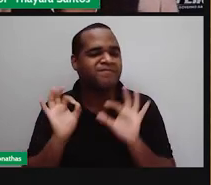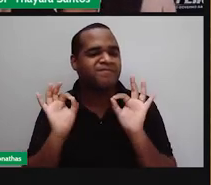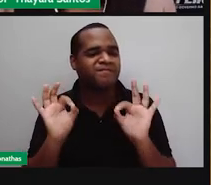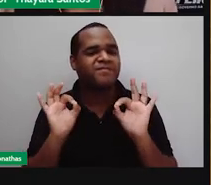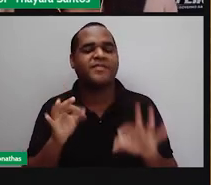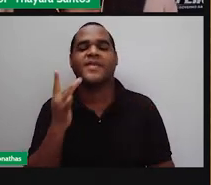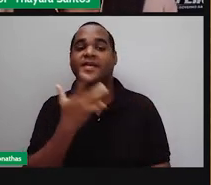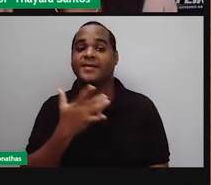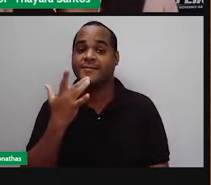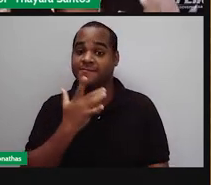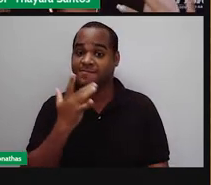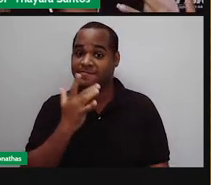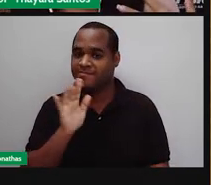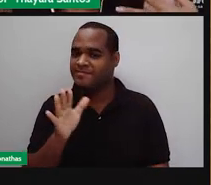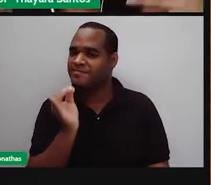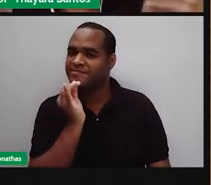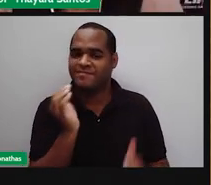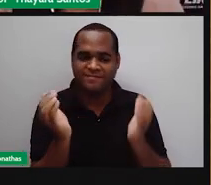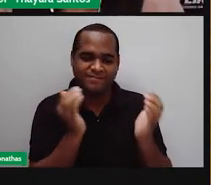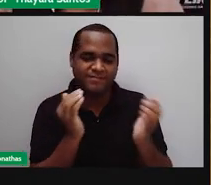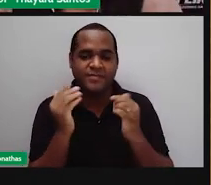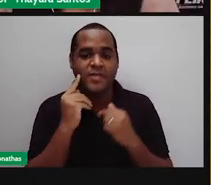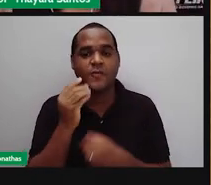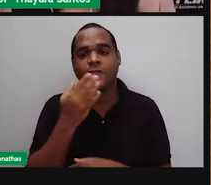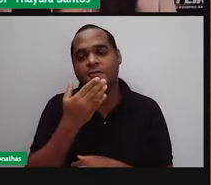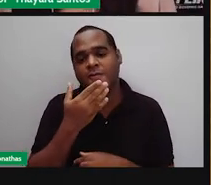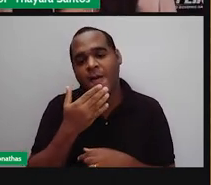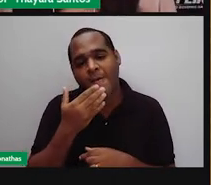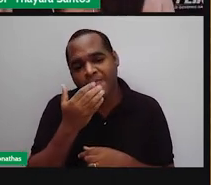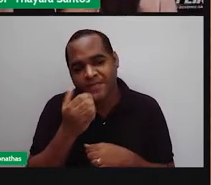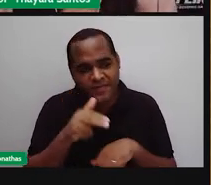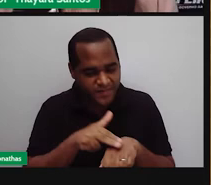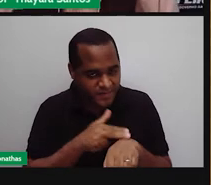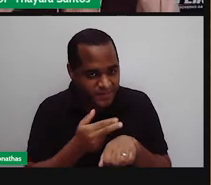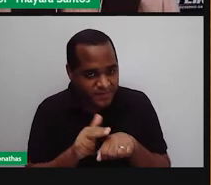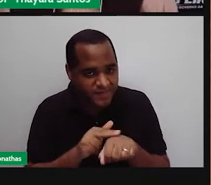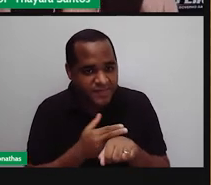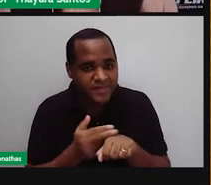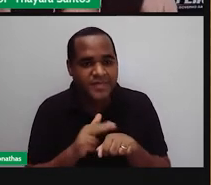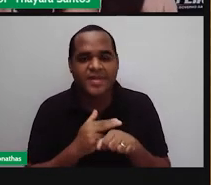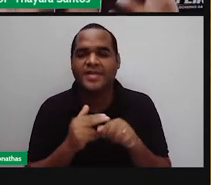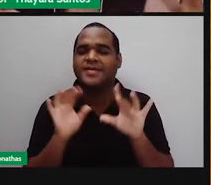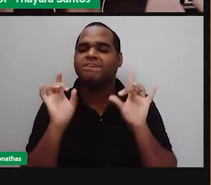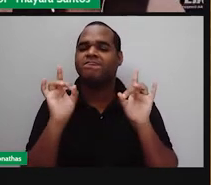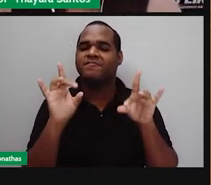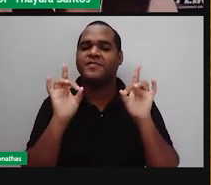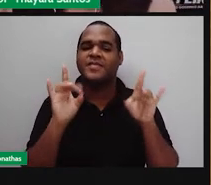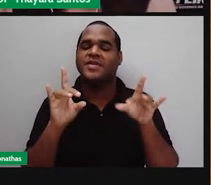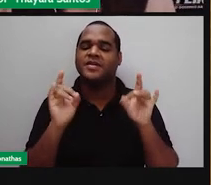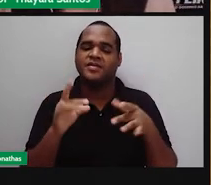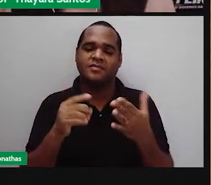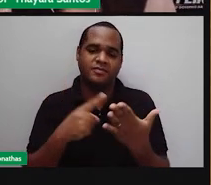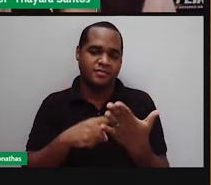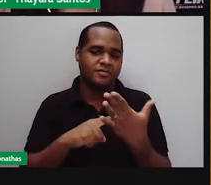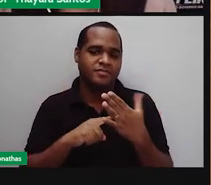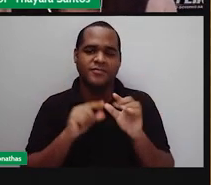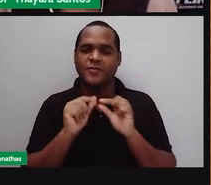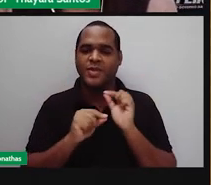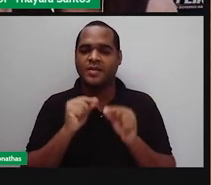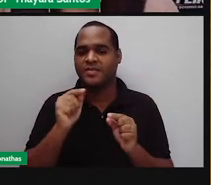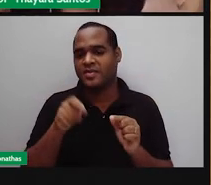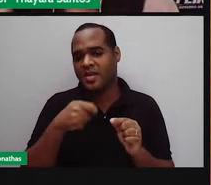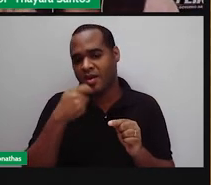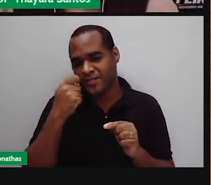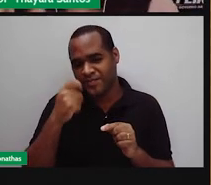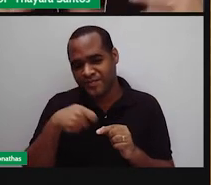nossa, que coisa deliciosa. Eu, por exemplo, quando eu como chocolate, eu faço isso, aquela, sabe, dá aquela sensação boa. O que é aquilo